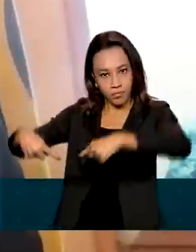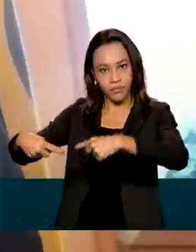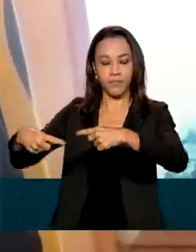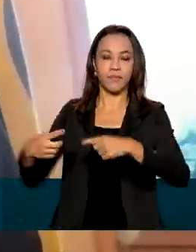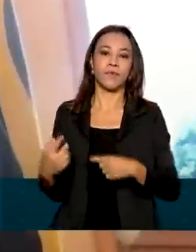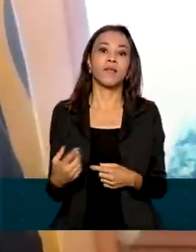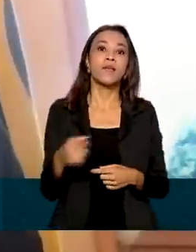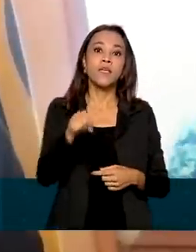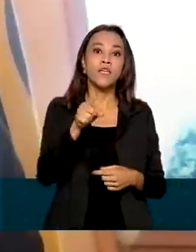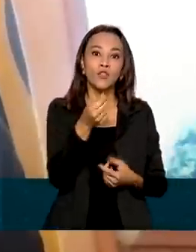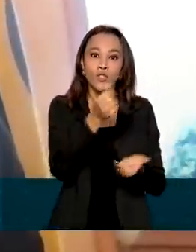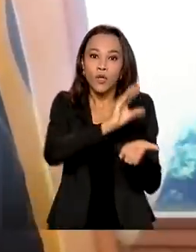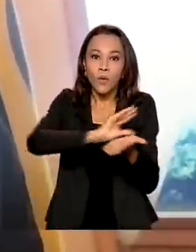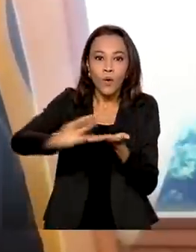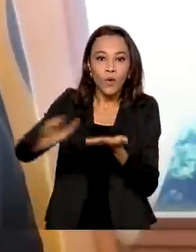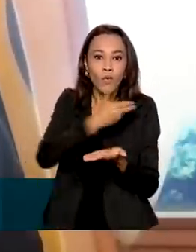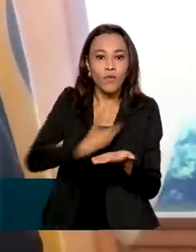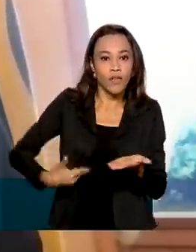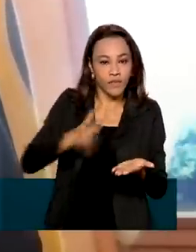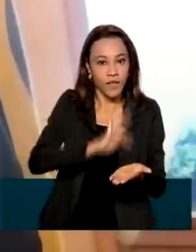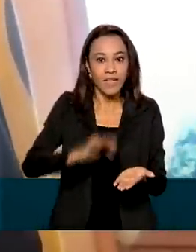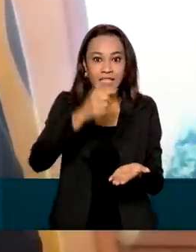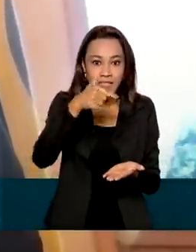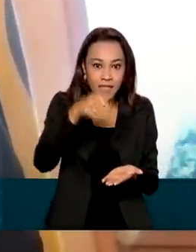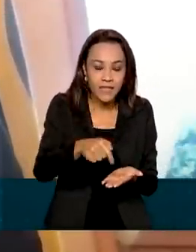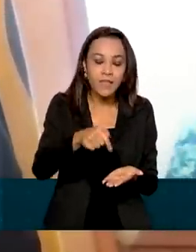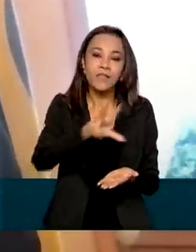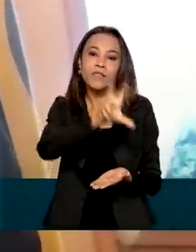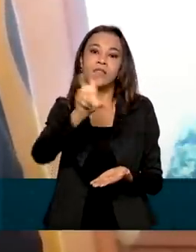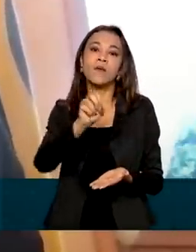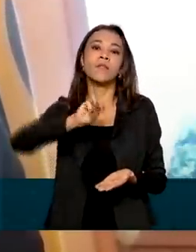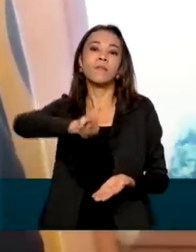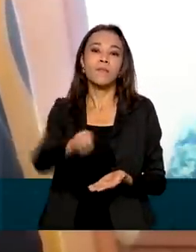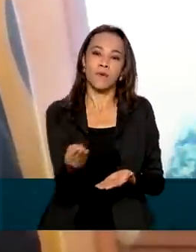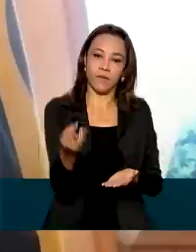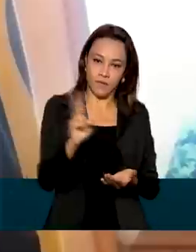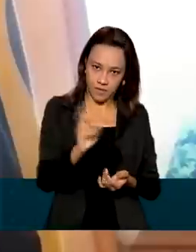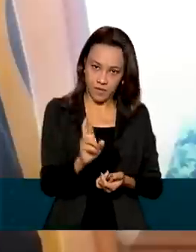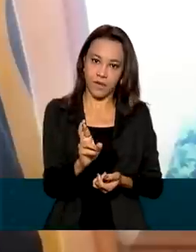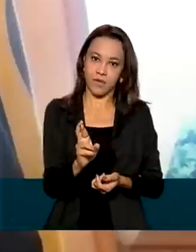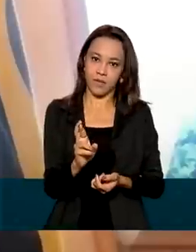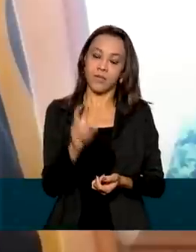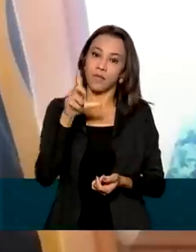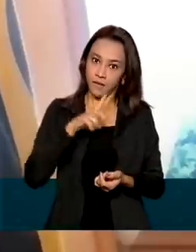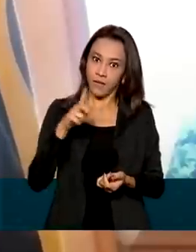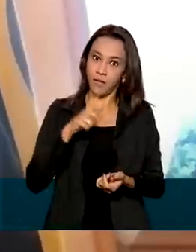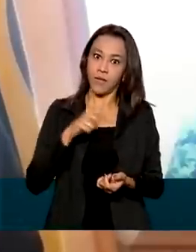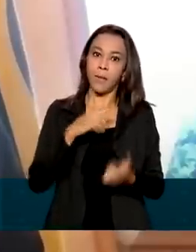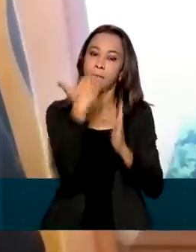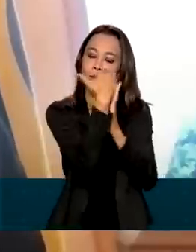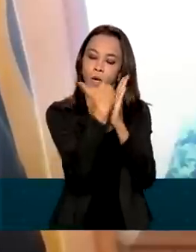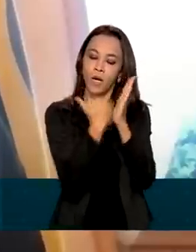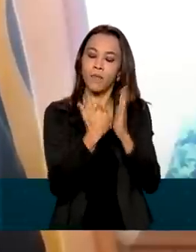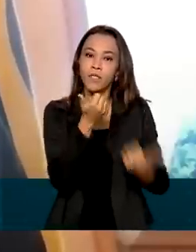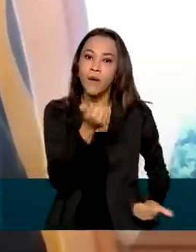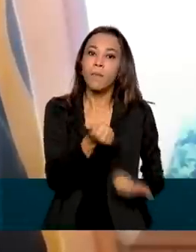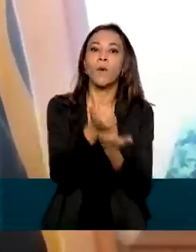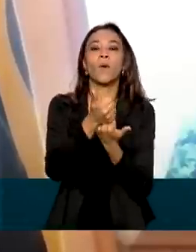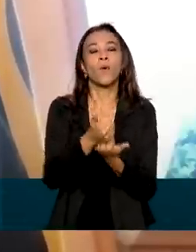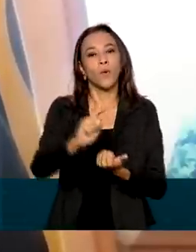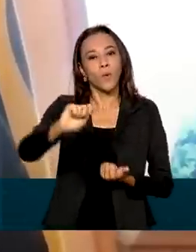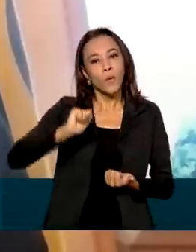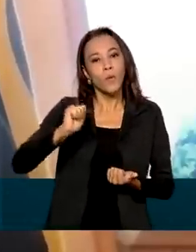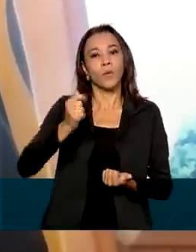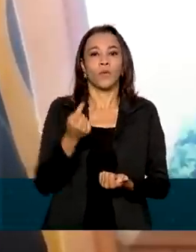do governo federal foi de mais de 750 milhões de reais, incluindo programas de apoio como o Bolsa Atleta e o